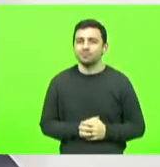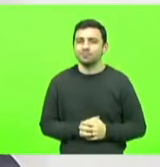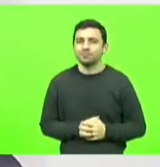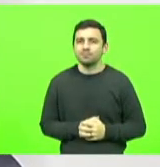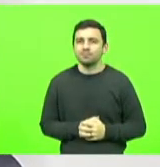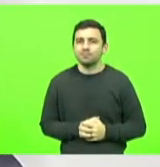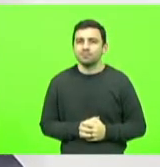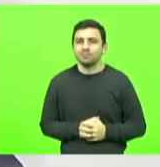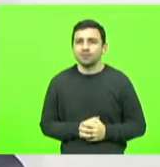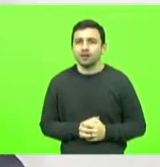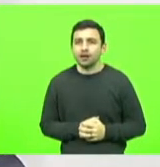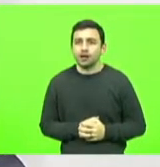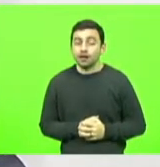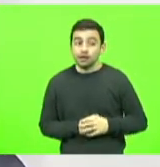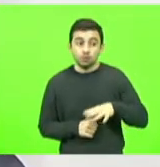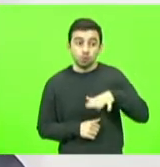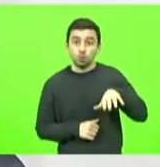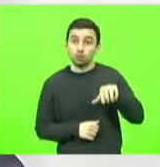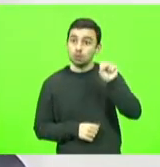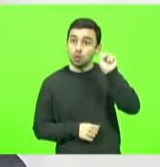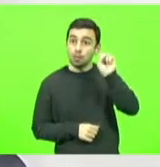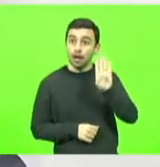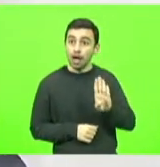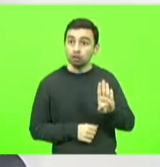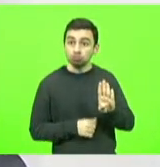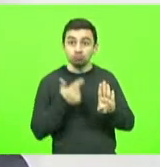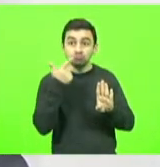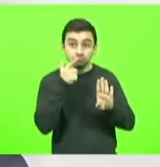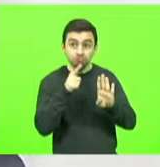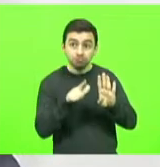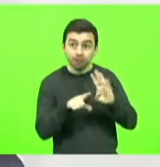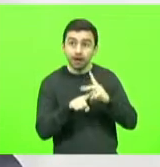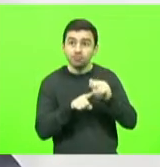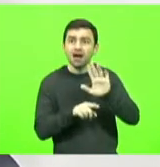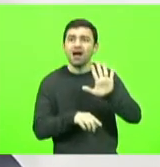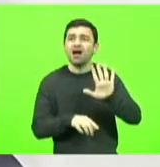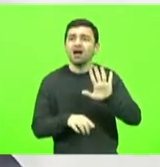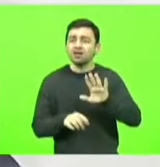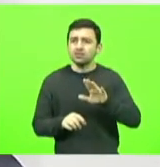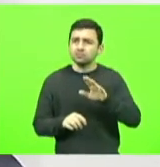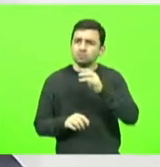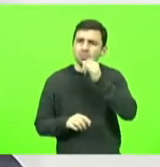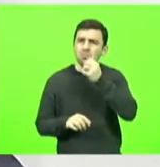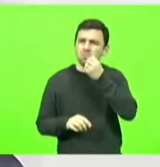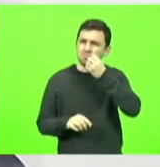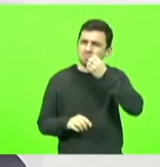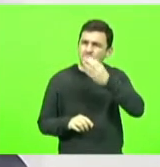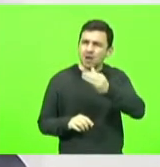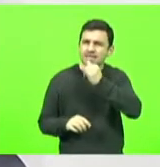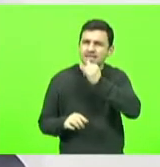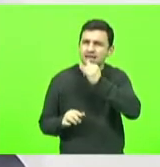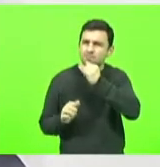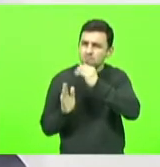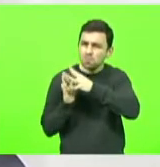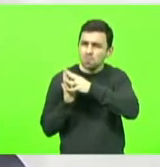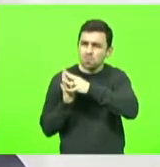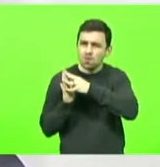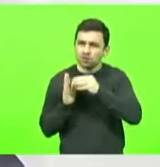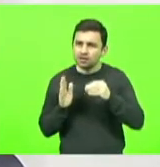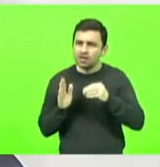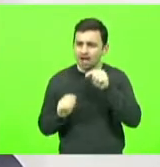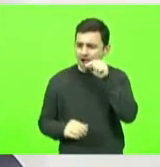não só para São Bento do Sul, mas um bom exemplo de que a